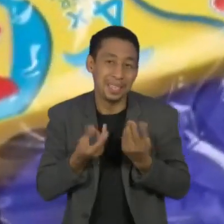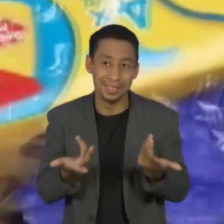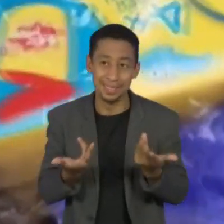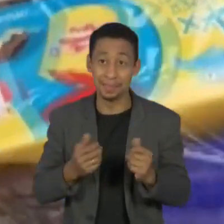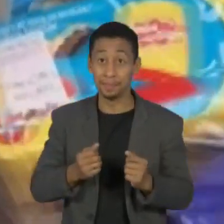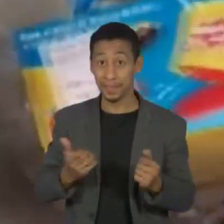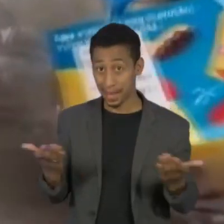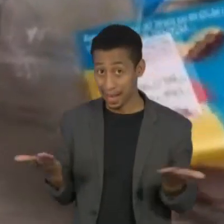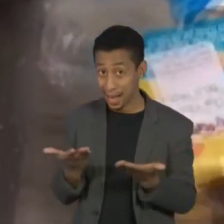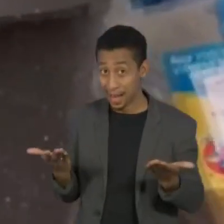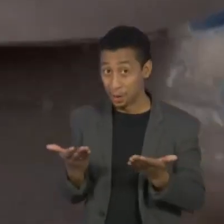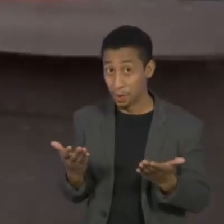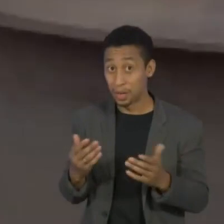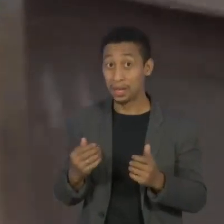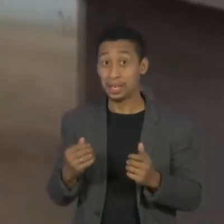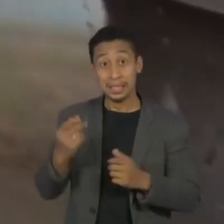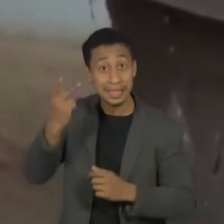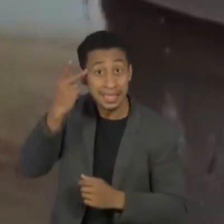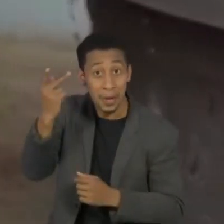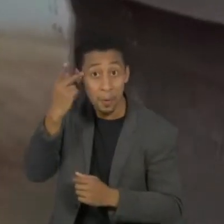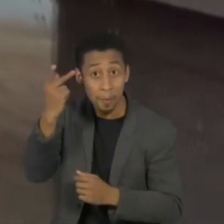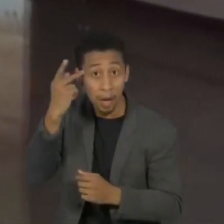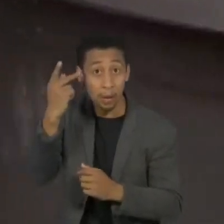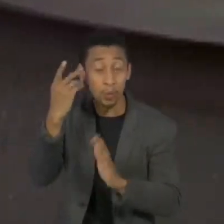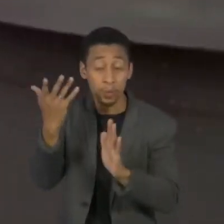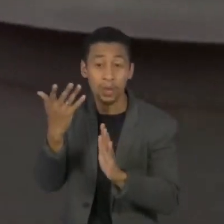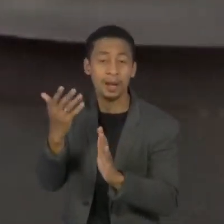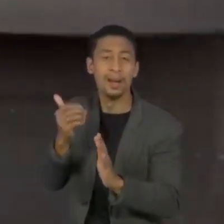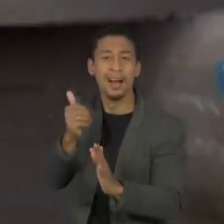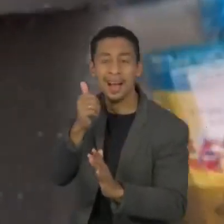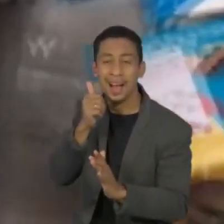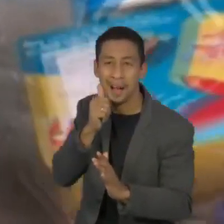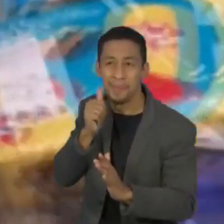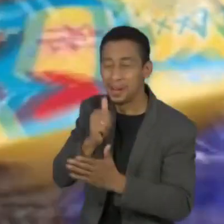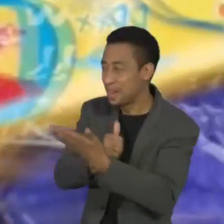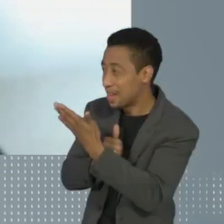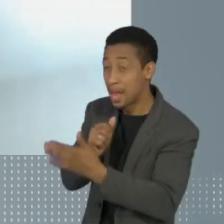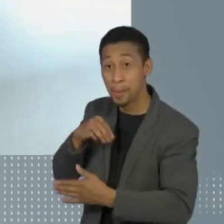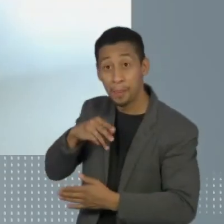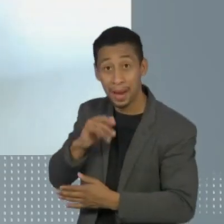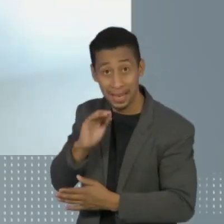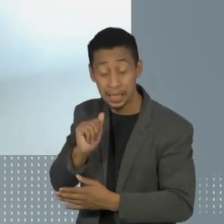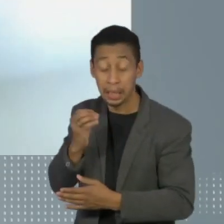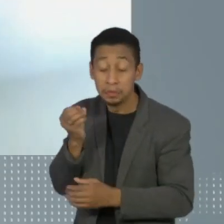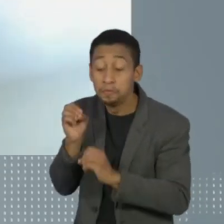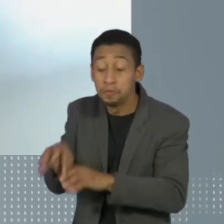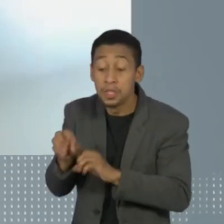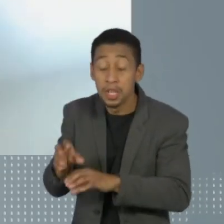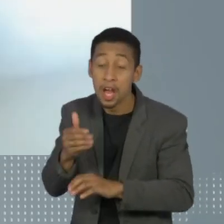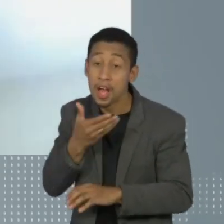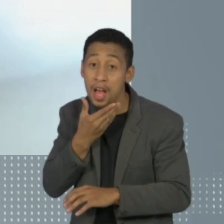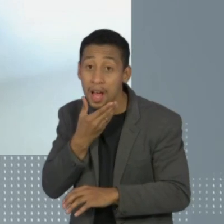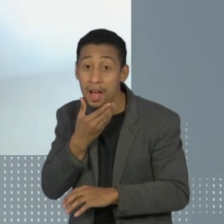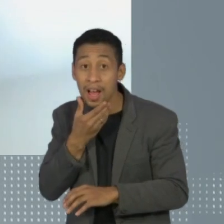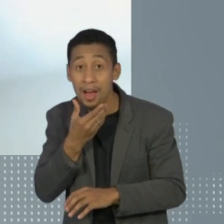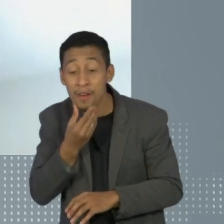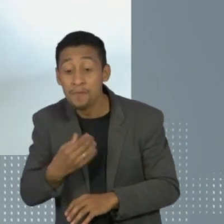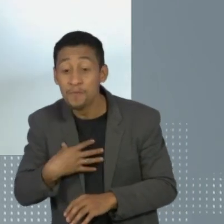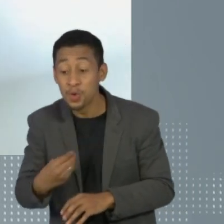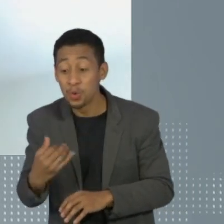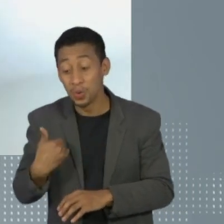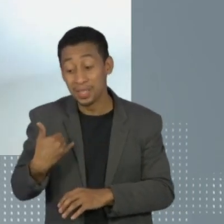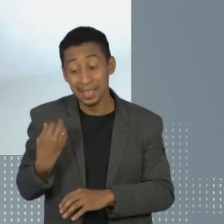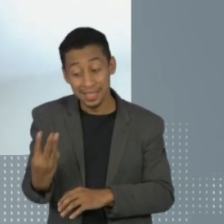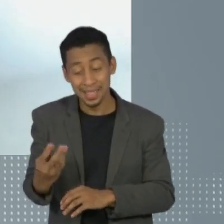Agora, a Márcia de São Paulo tenta passar para o filho a importância da reciclagem. Ensino ao meu filho, que tem 3 anos de idade,